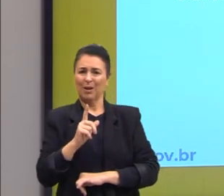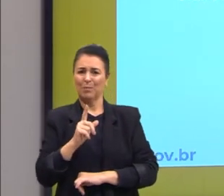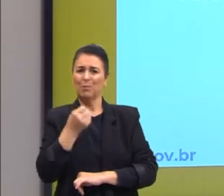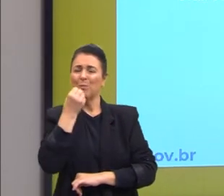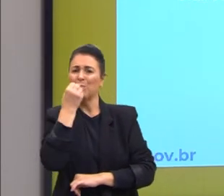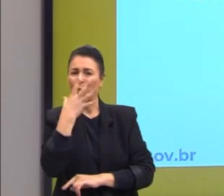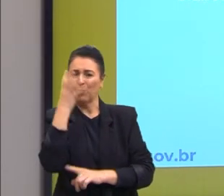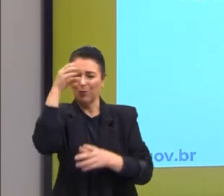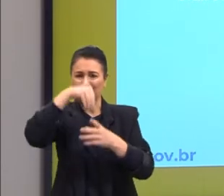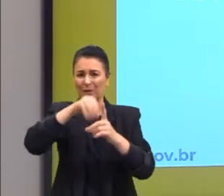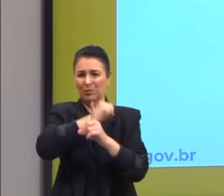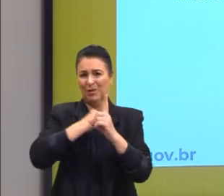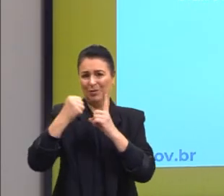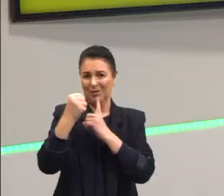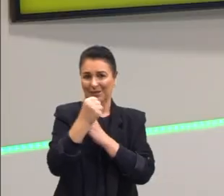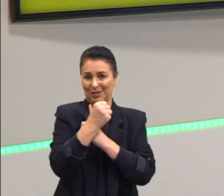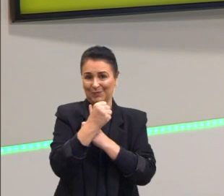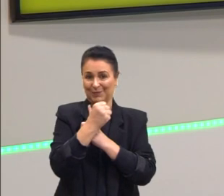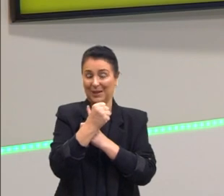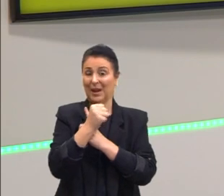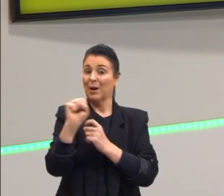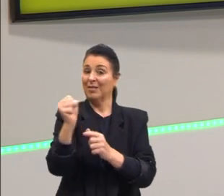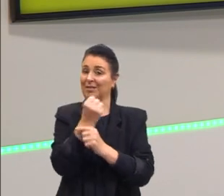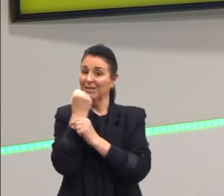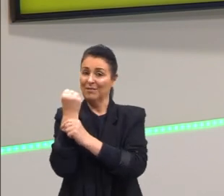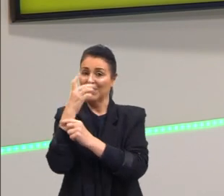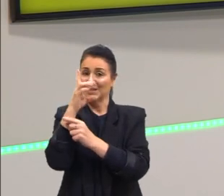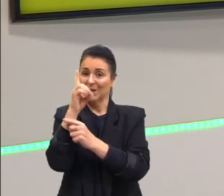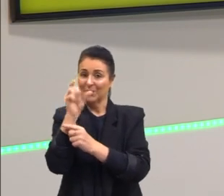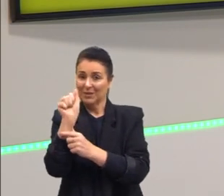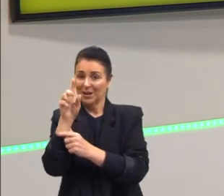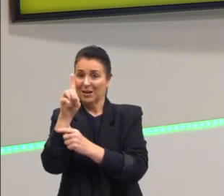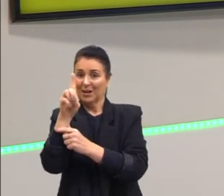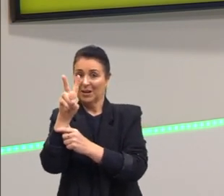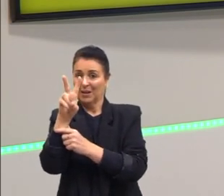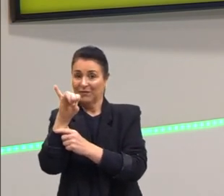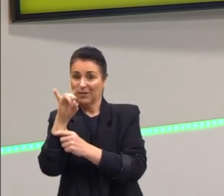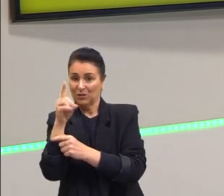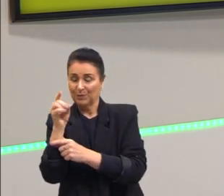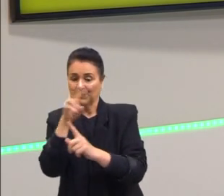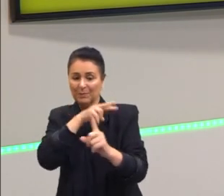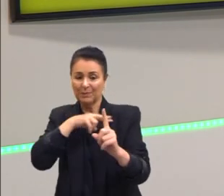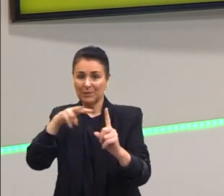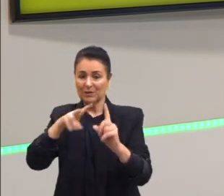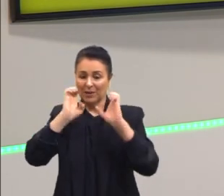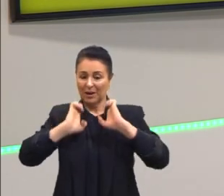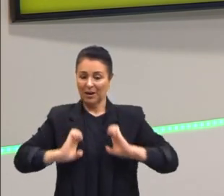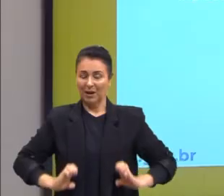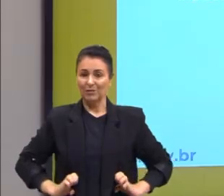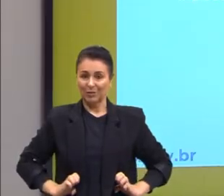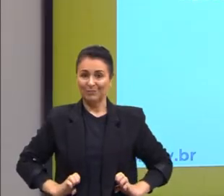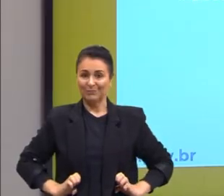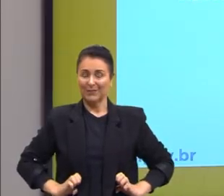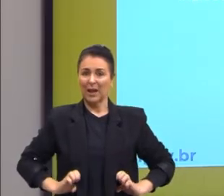David Hume. Então, essa é a perspectiva ética. Ele fala o tratado da natureza humana em que elabora a sua moral